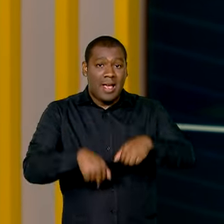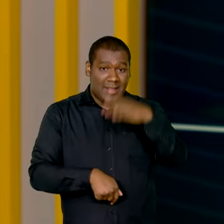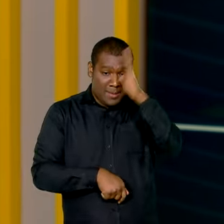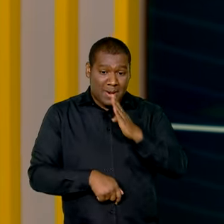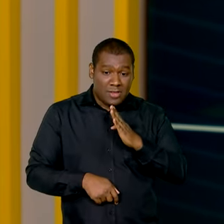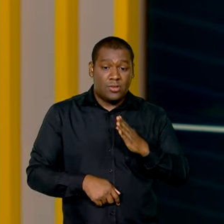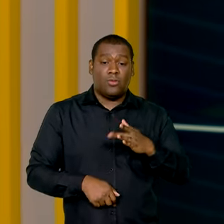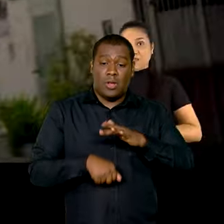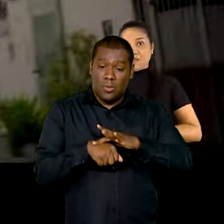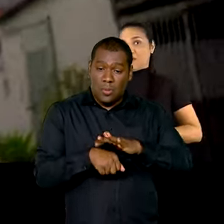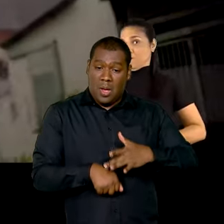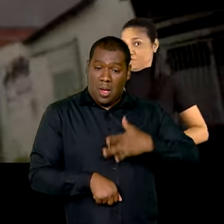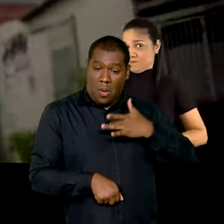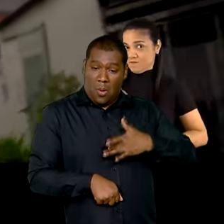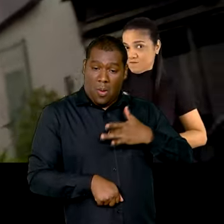país.